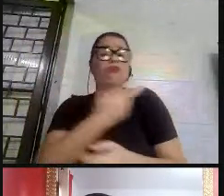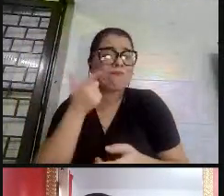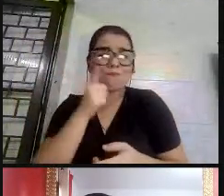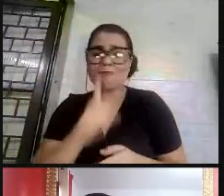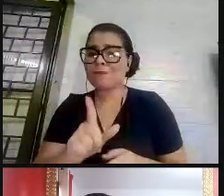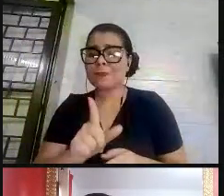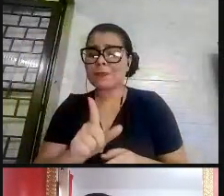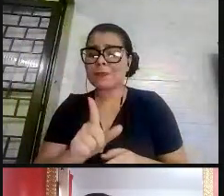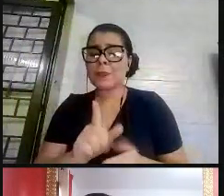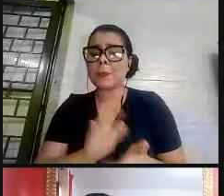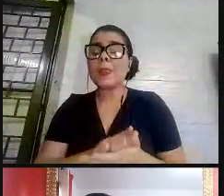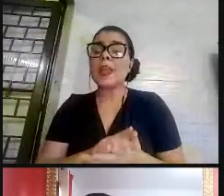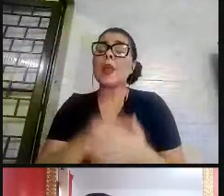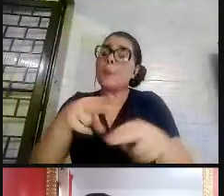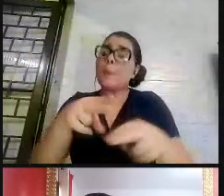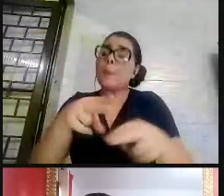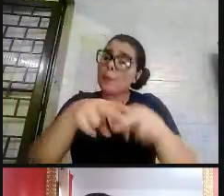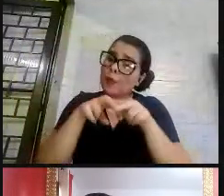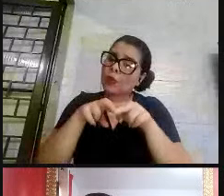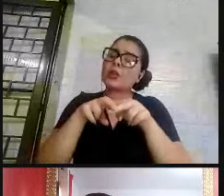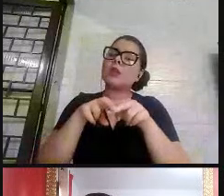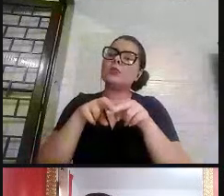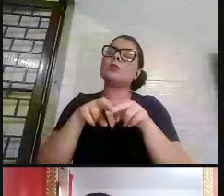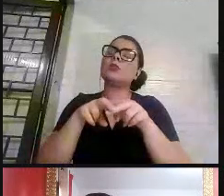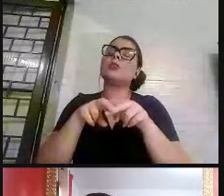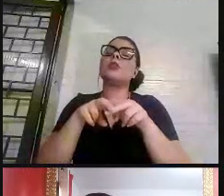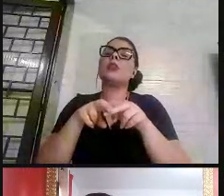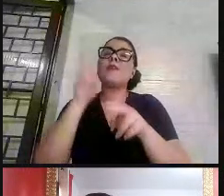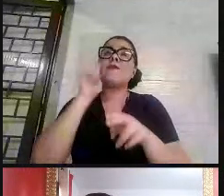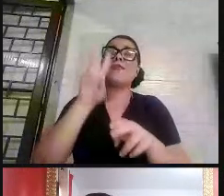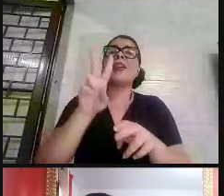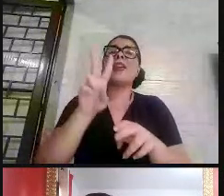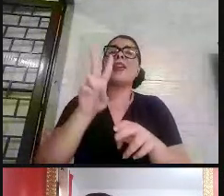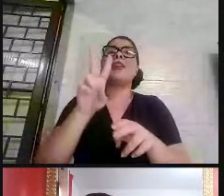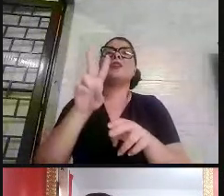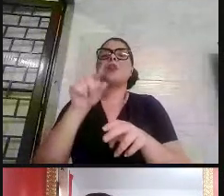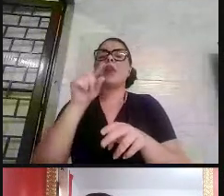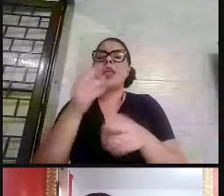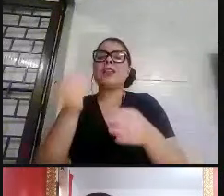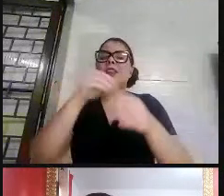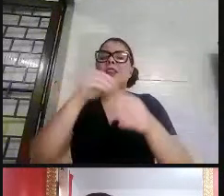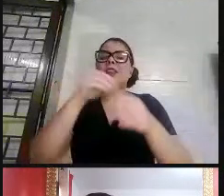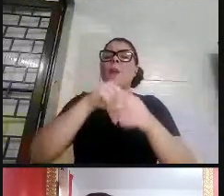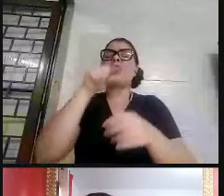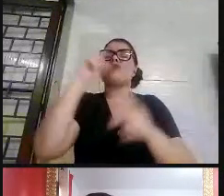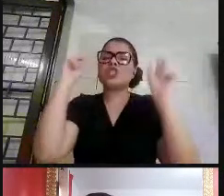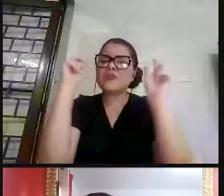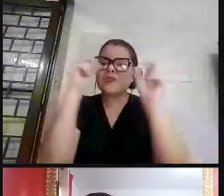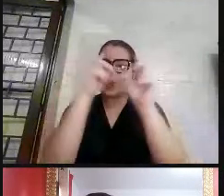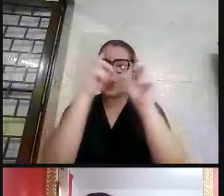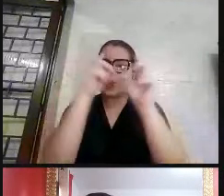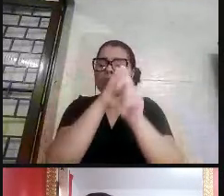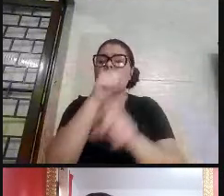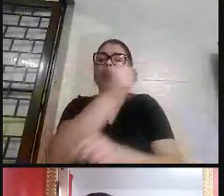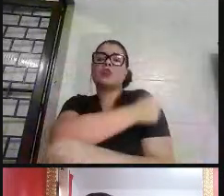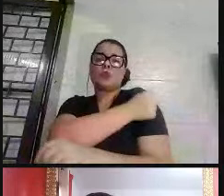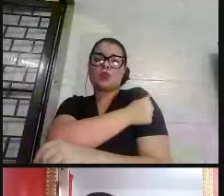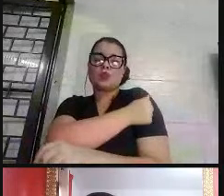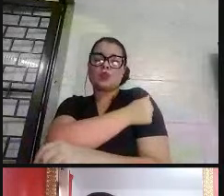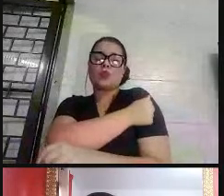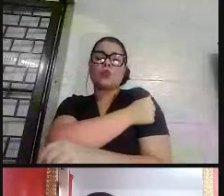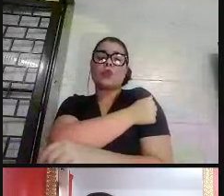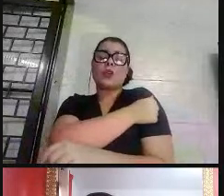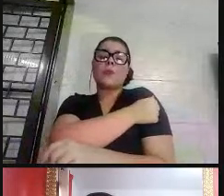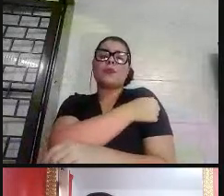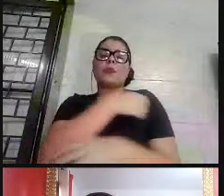E, em função disso, dentro desse quadro de dificuldades desse nosso aluno, é